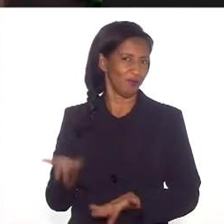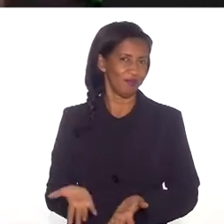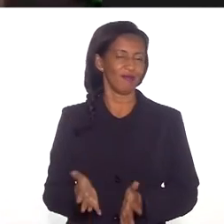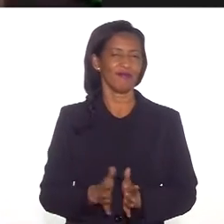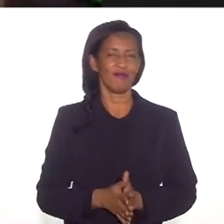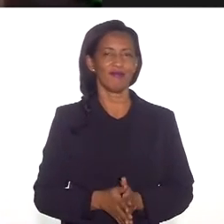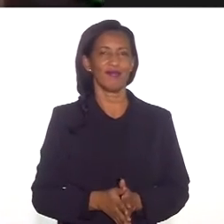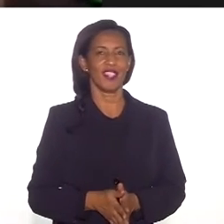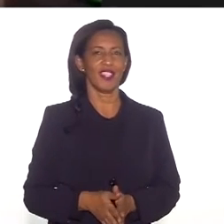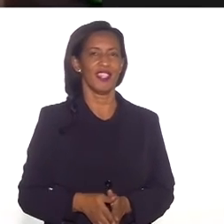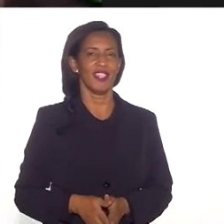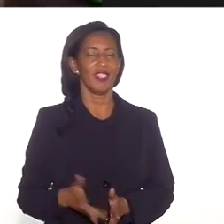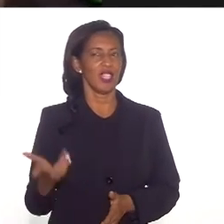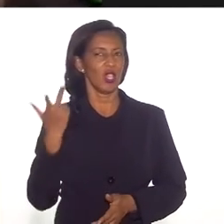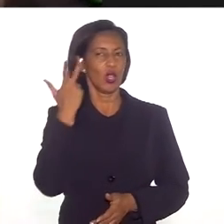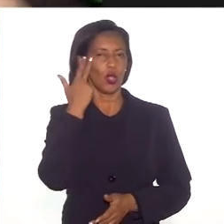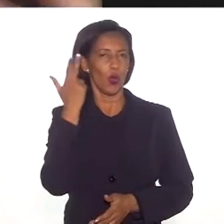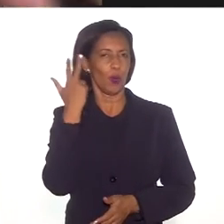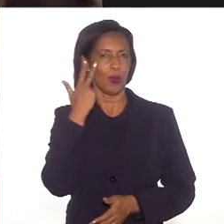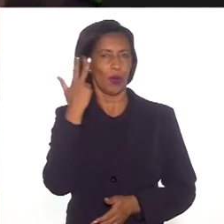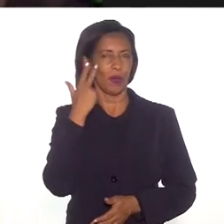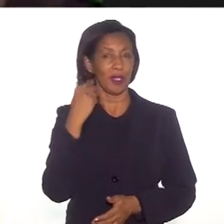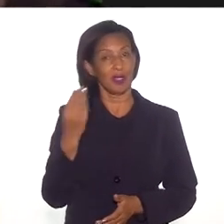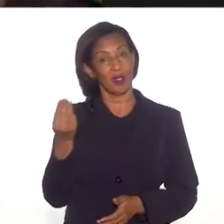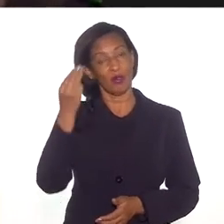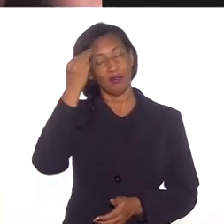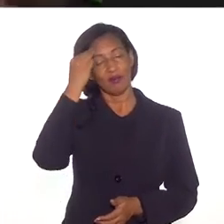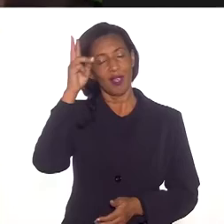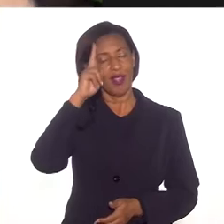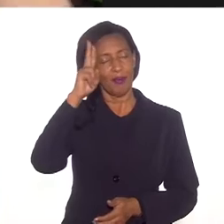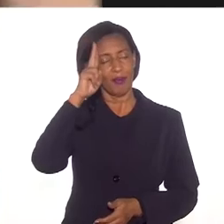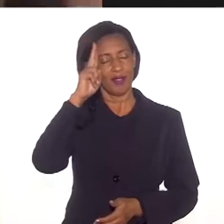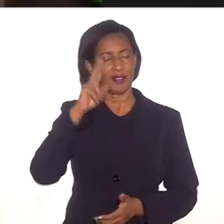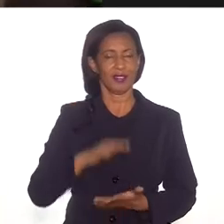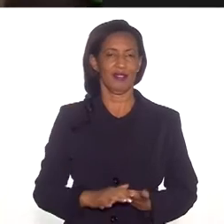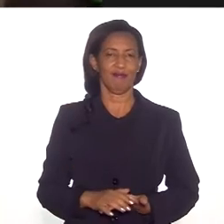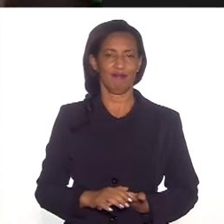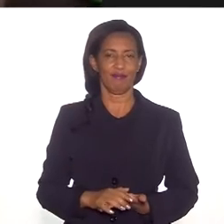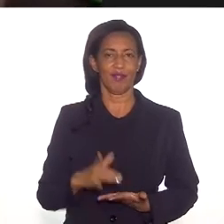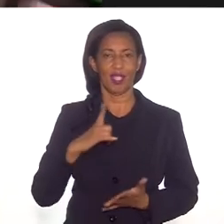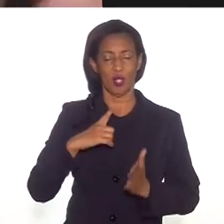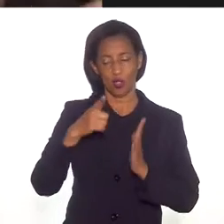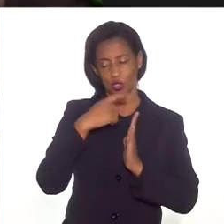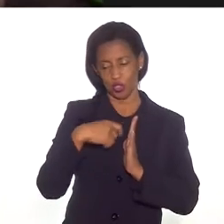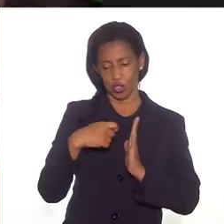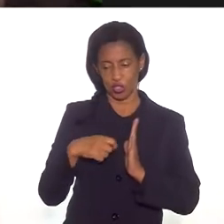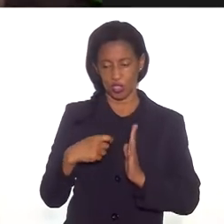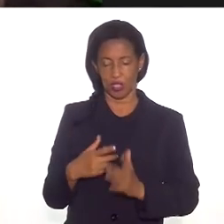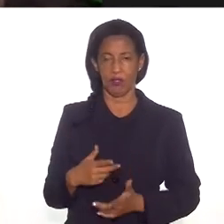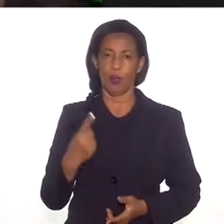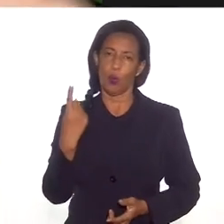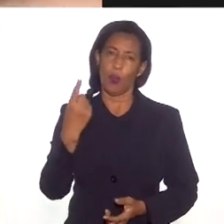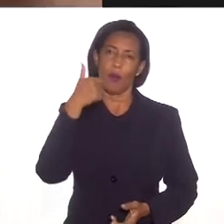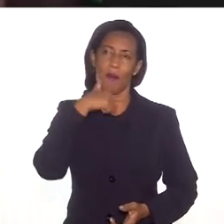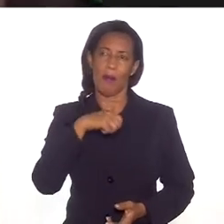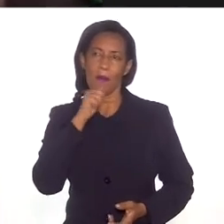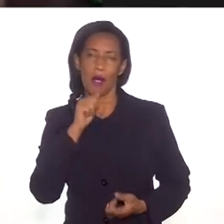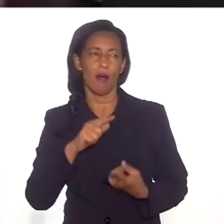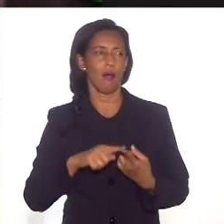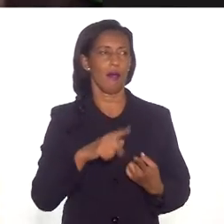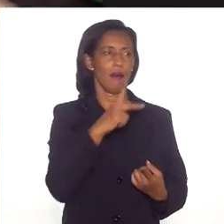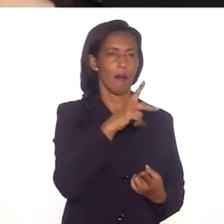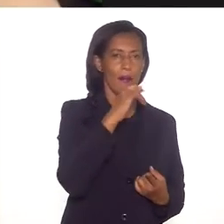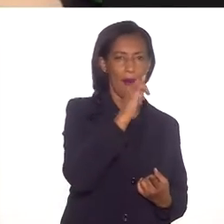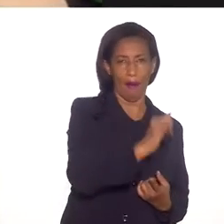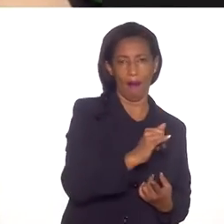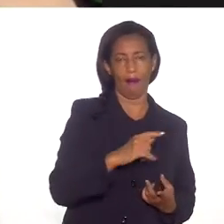comum, que normalmente são livros de memórias. eu escrevi um de memória para a minha mãe, para o